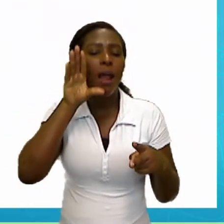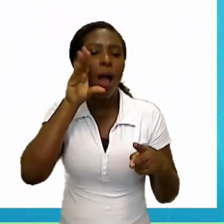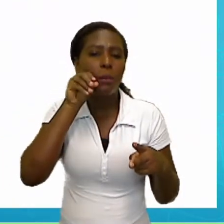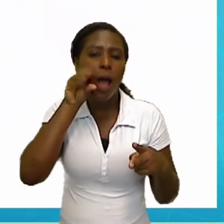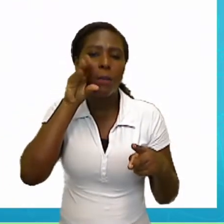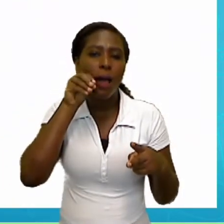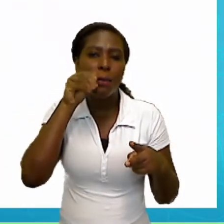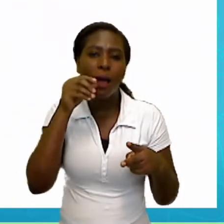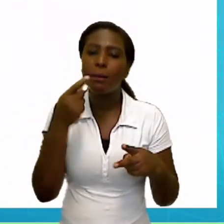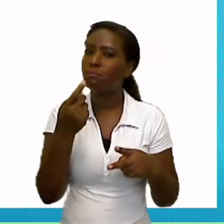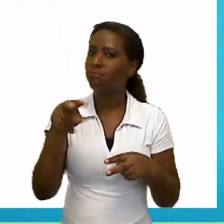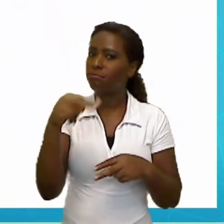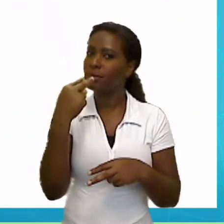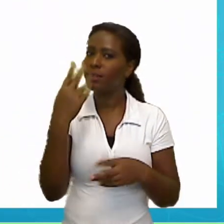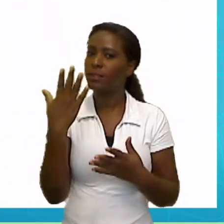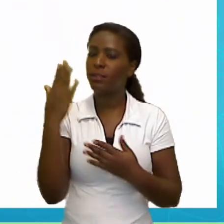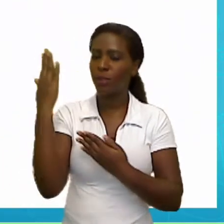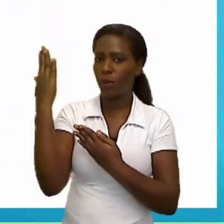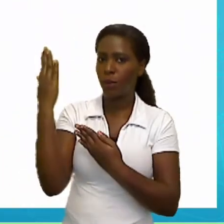Vamos escrever school bag.